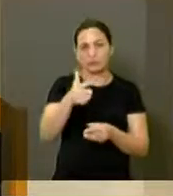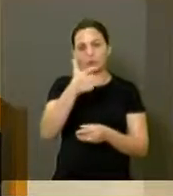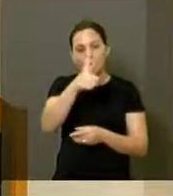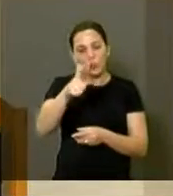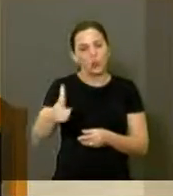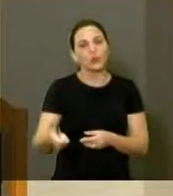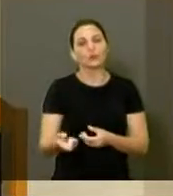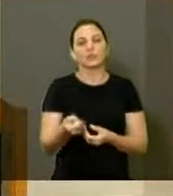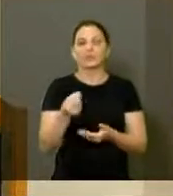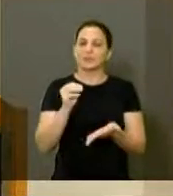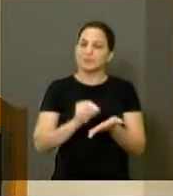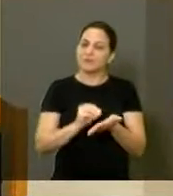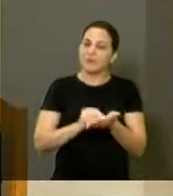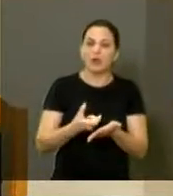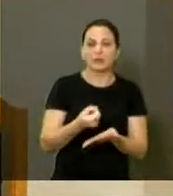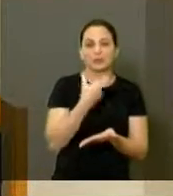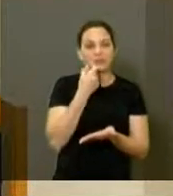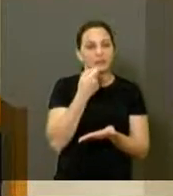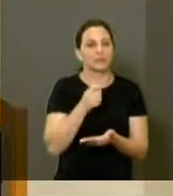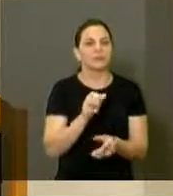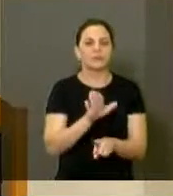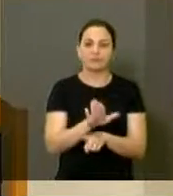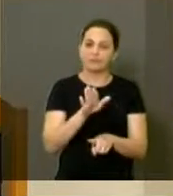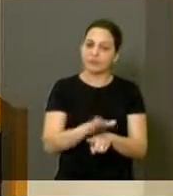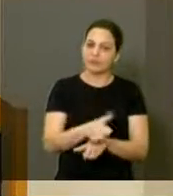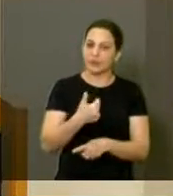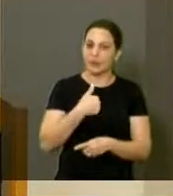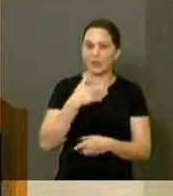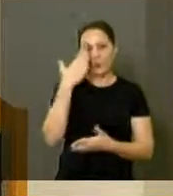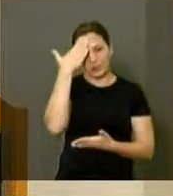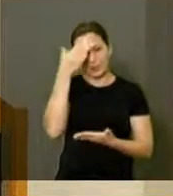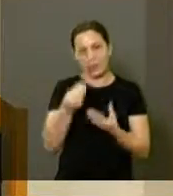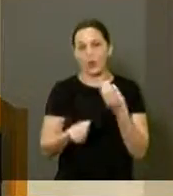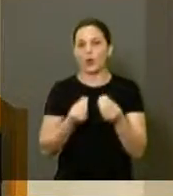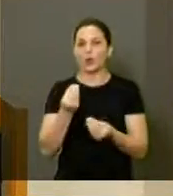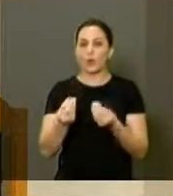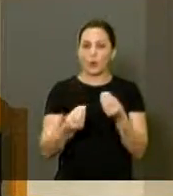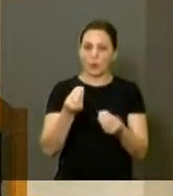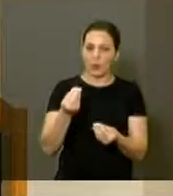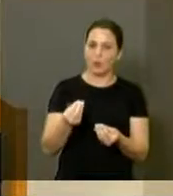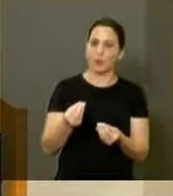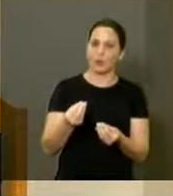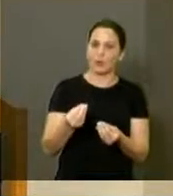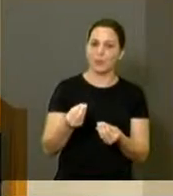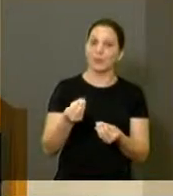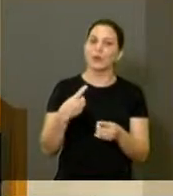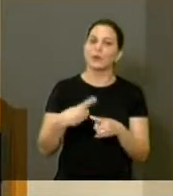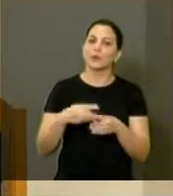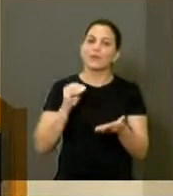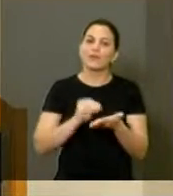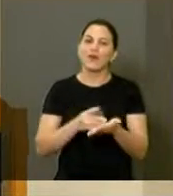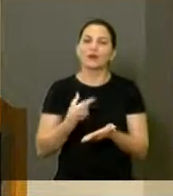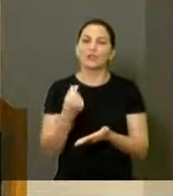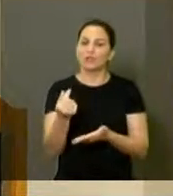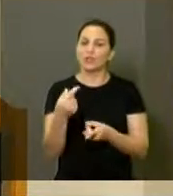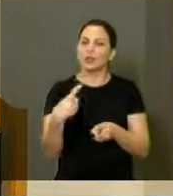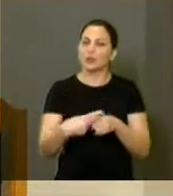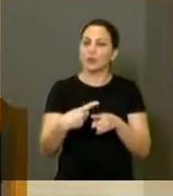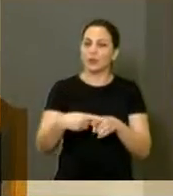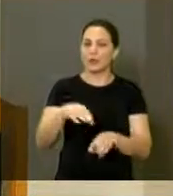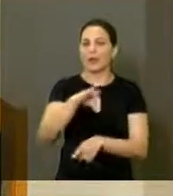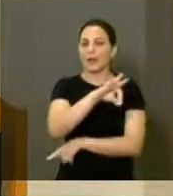Então, assim, eu não consigo acreditar que isso seja, essa situação esteja acontecendo por falta de dinheiro. Porque uma